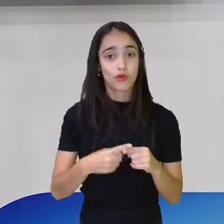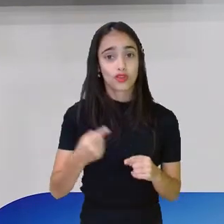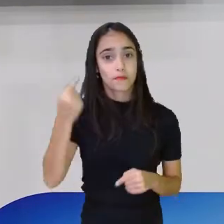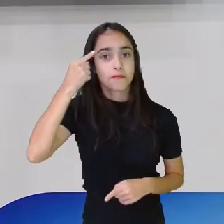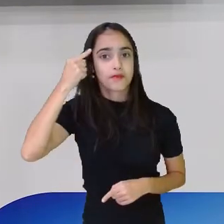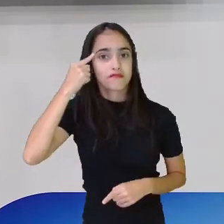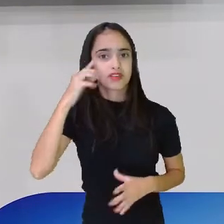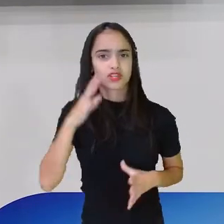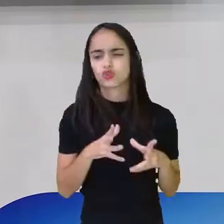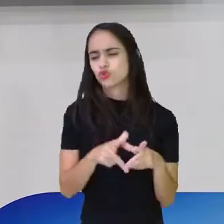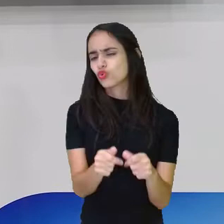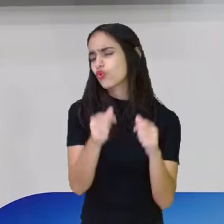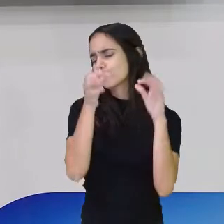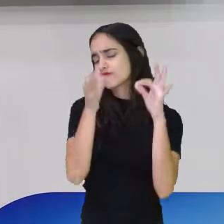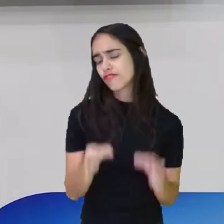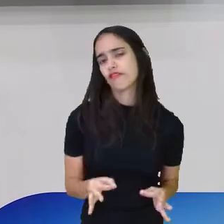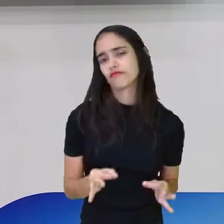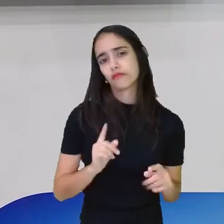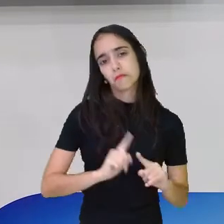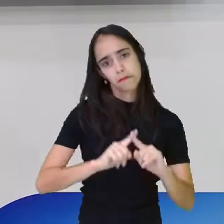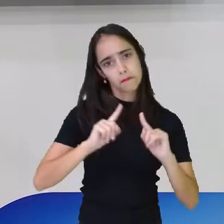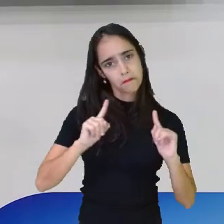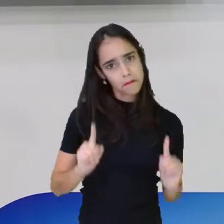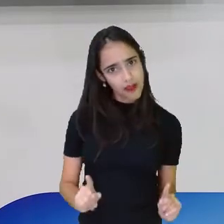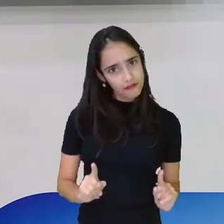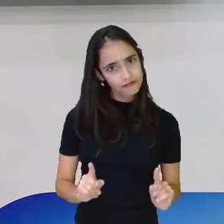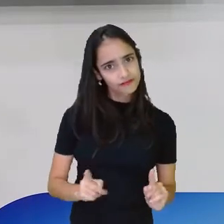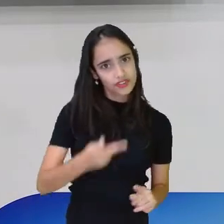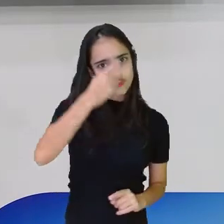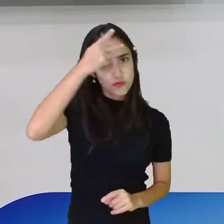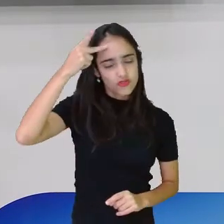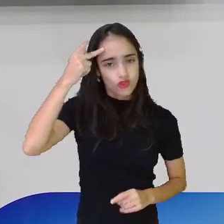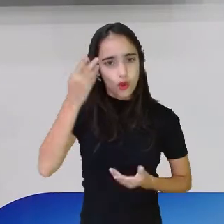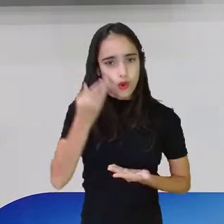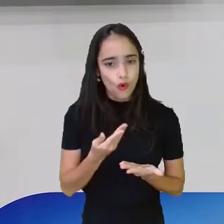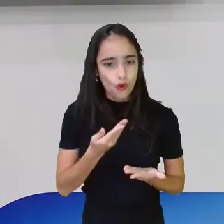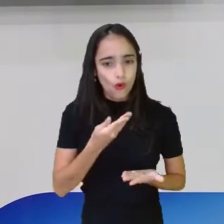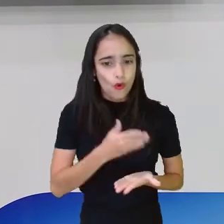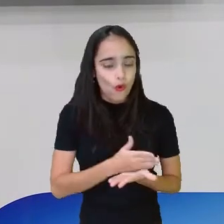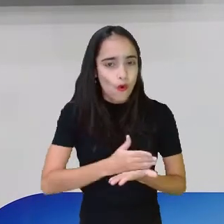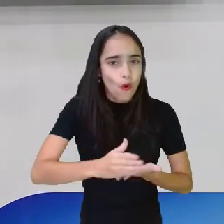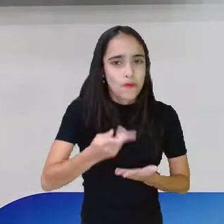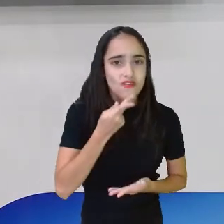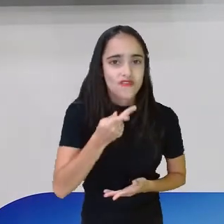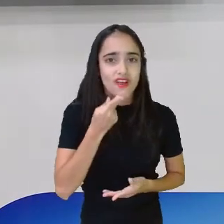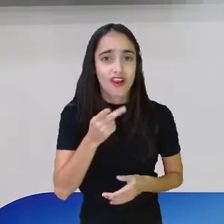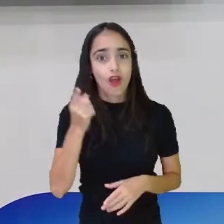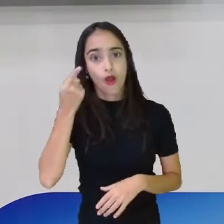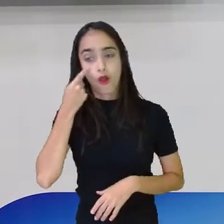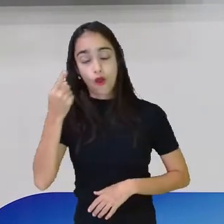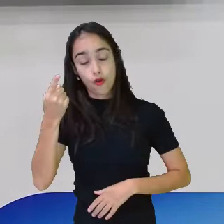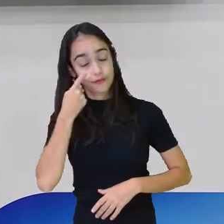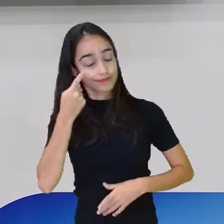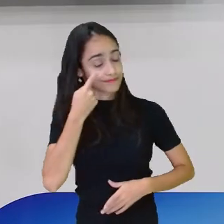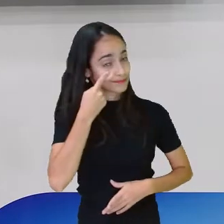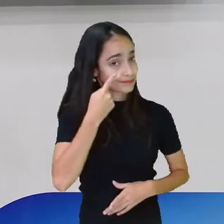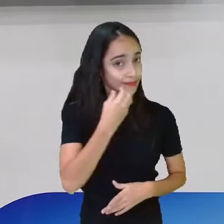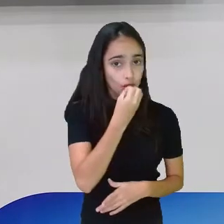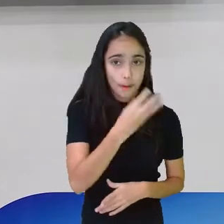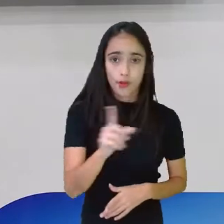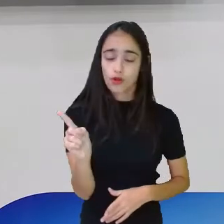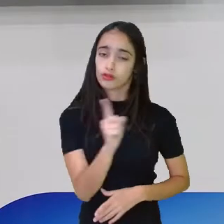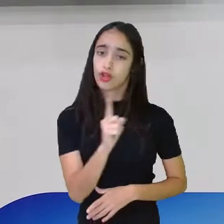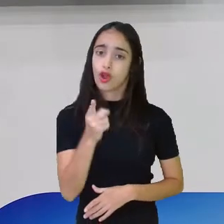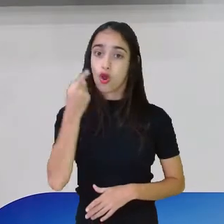Mas ele foi, o pessoal foi falar, isso aí não está bom, isso aqui está errado, olha por ali, olha por